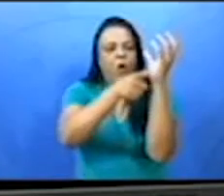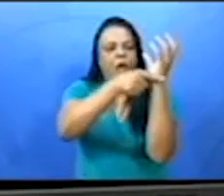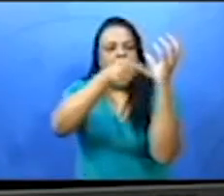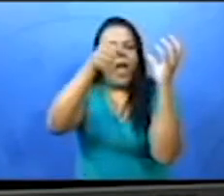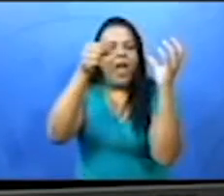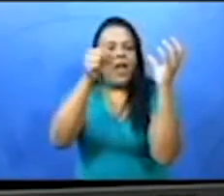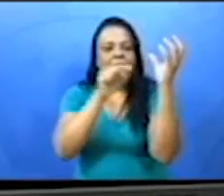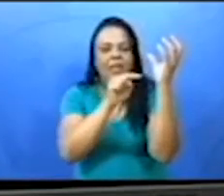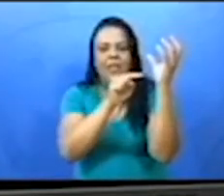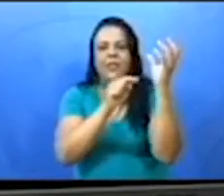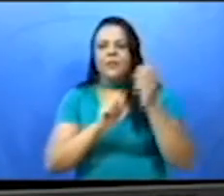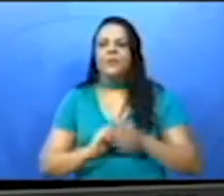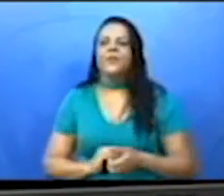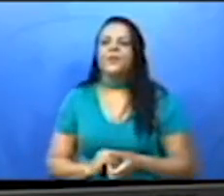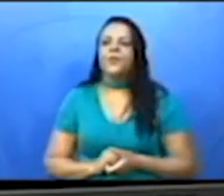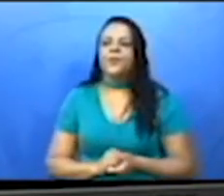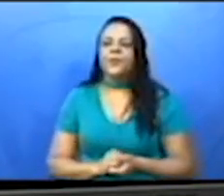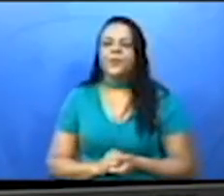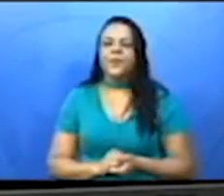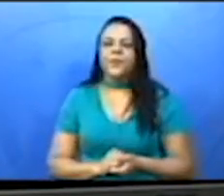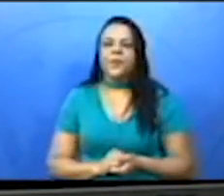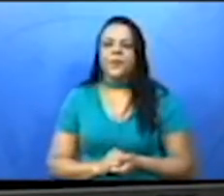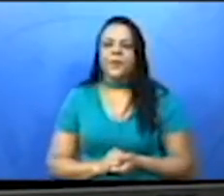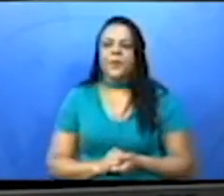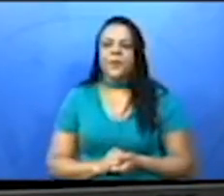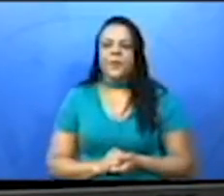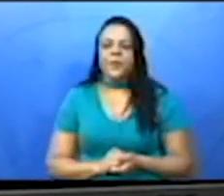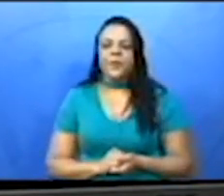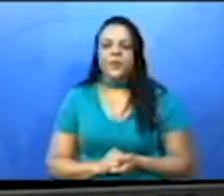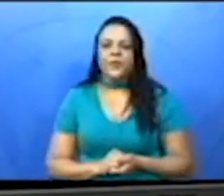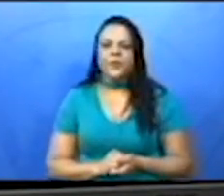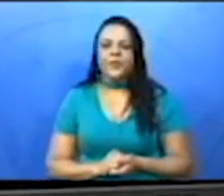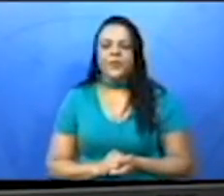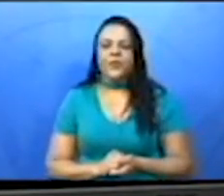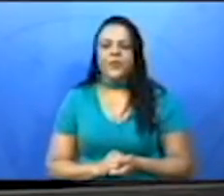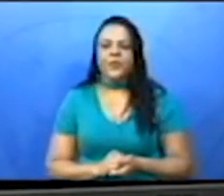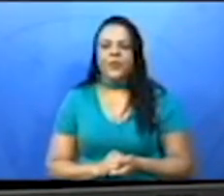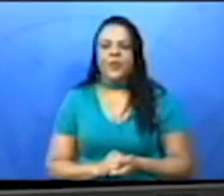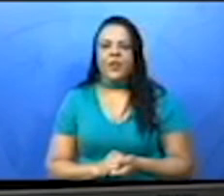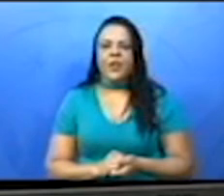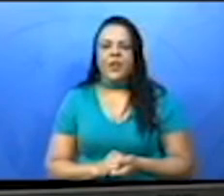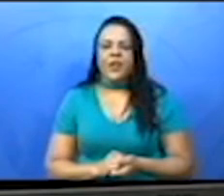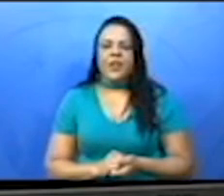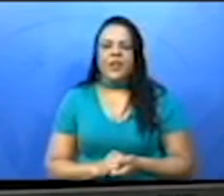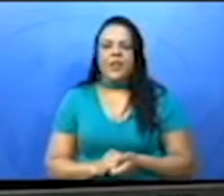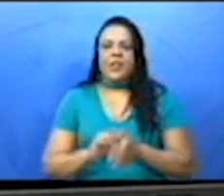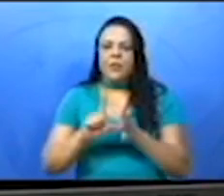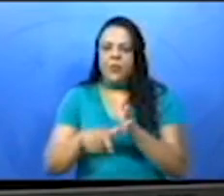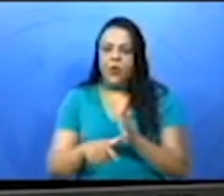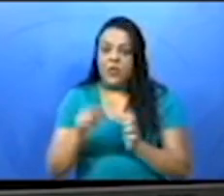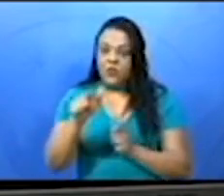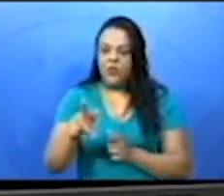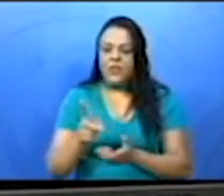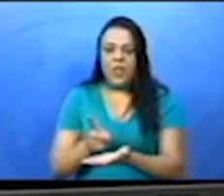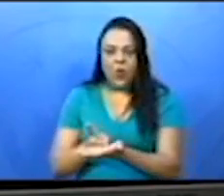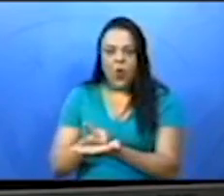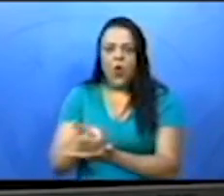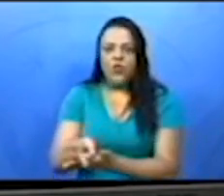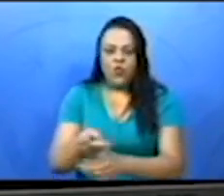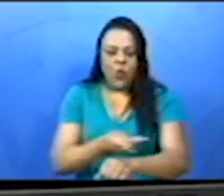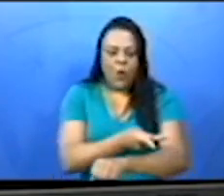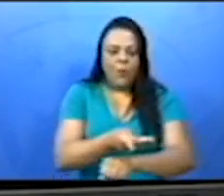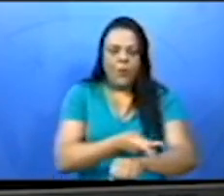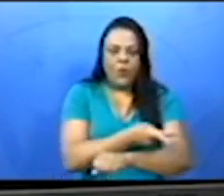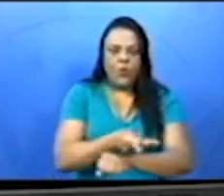Agora, você pode continuar encontrando as suas respectivas funções com